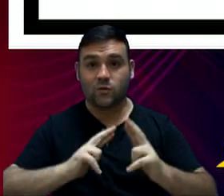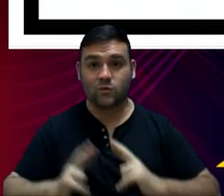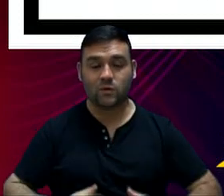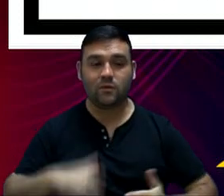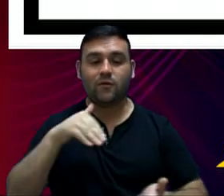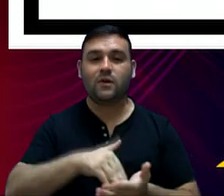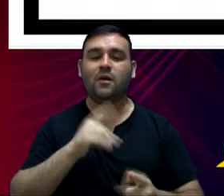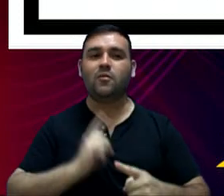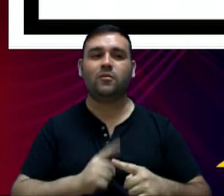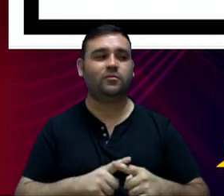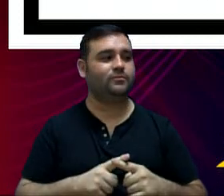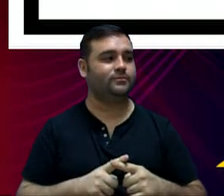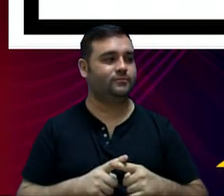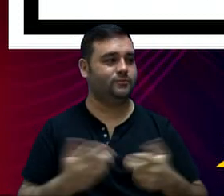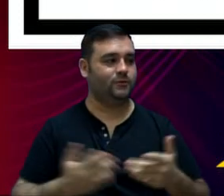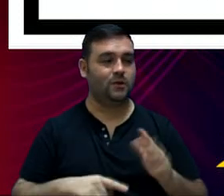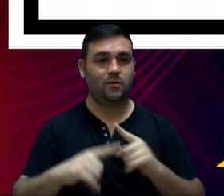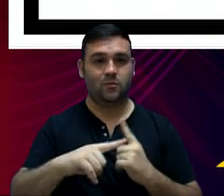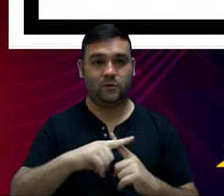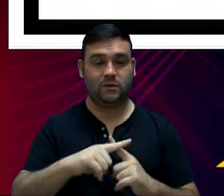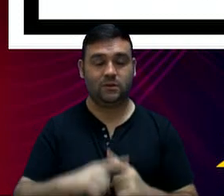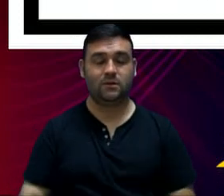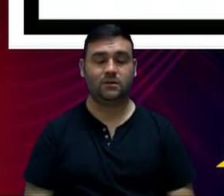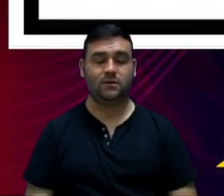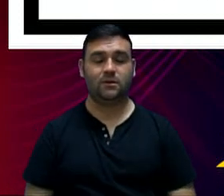acima da linha, ou seja, positivo.